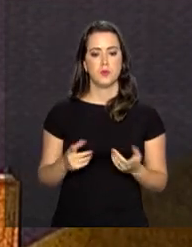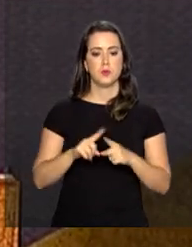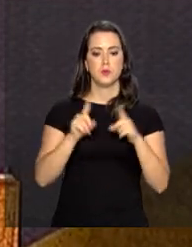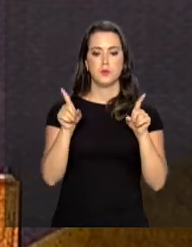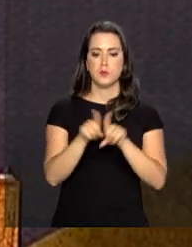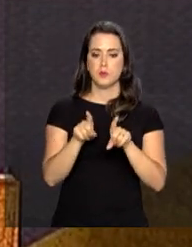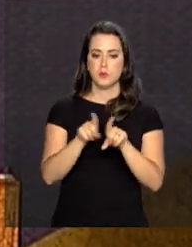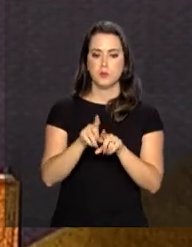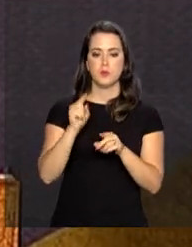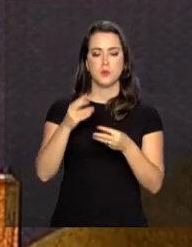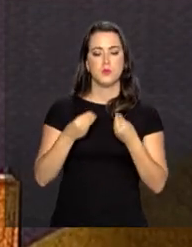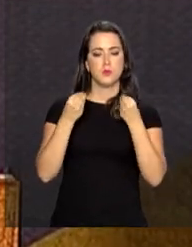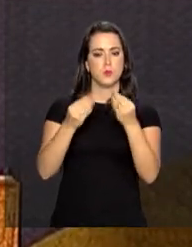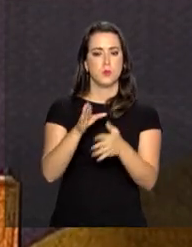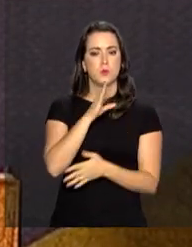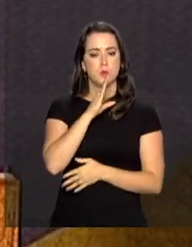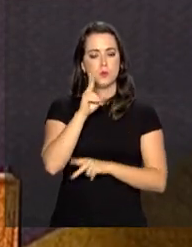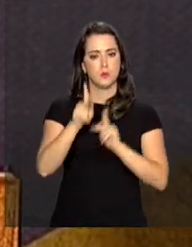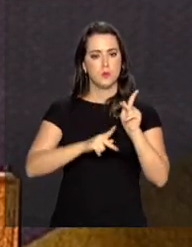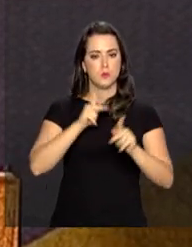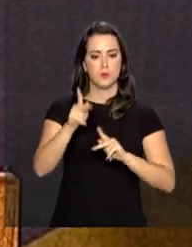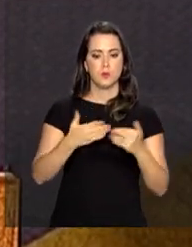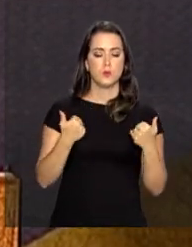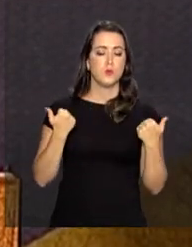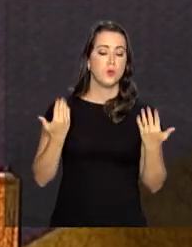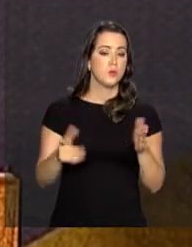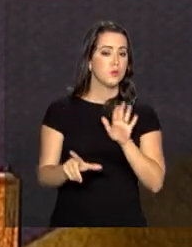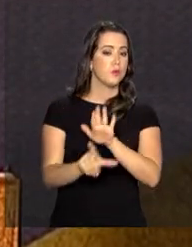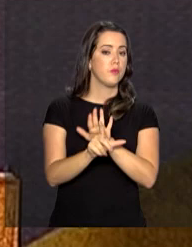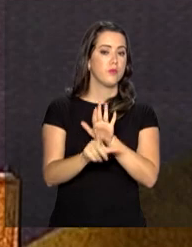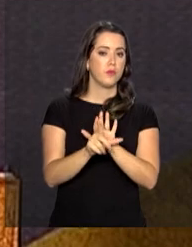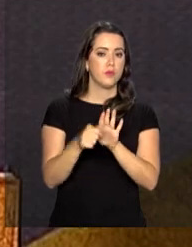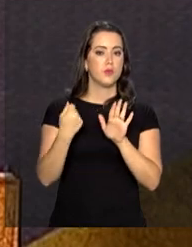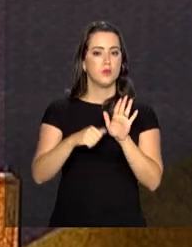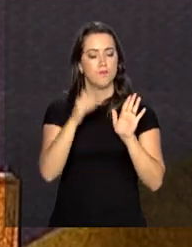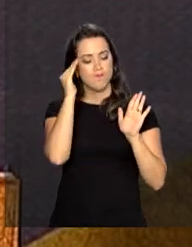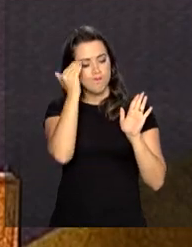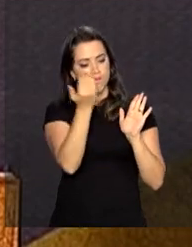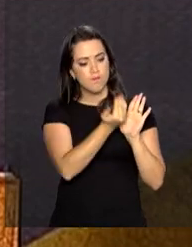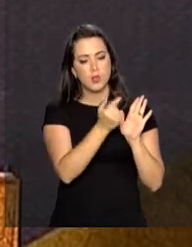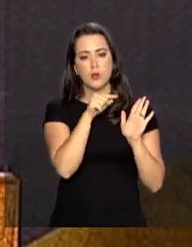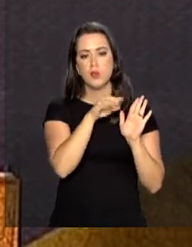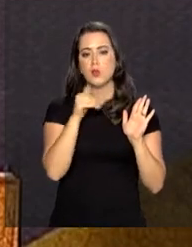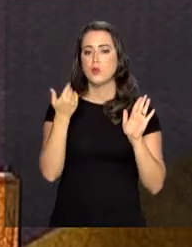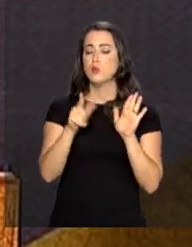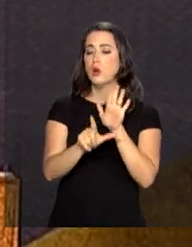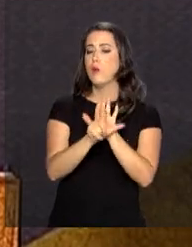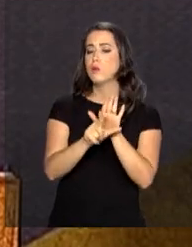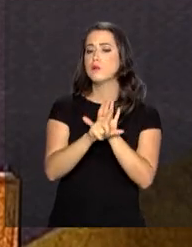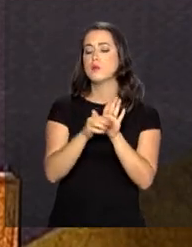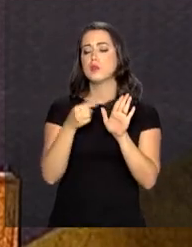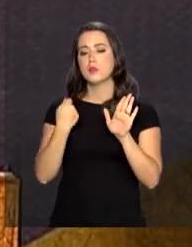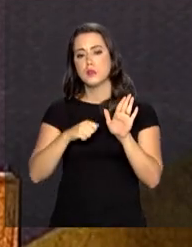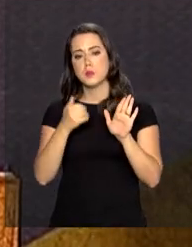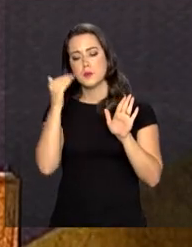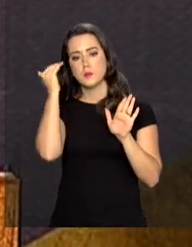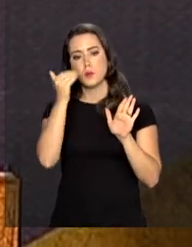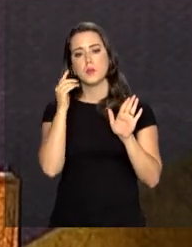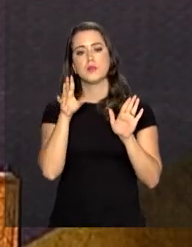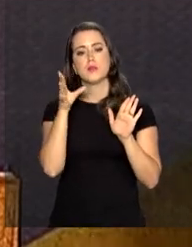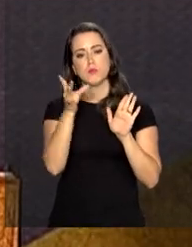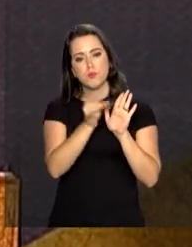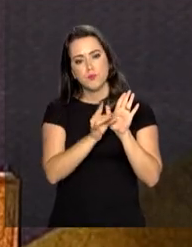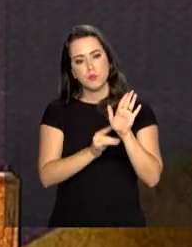mas, sobretudo, dar a conhecer à população qual é a lei que deve ser observada, qual é a lei que deve ser cumprida,